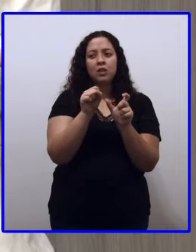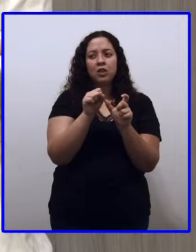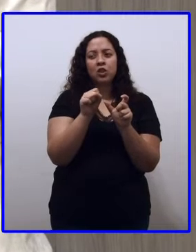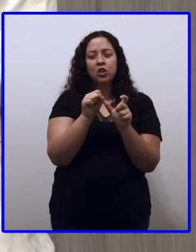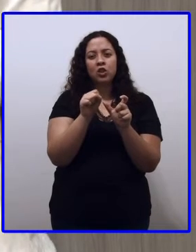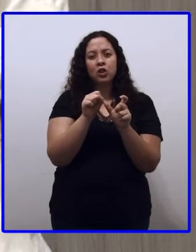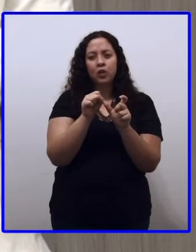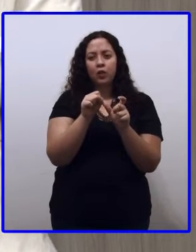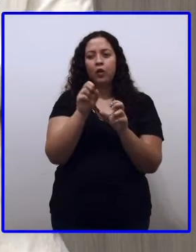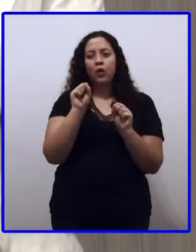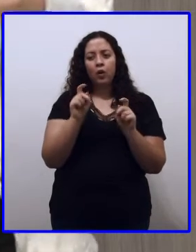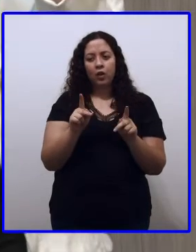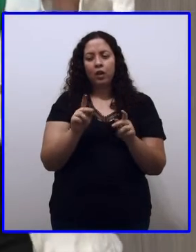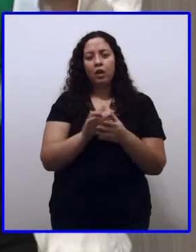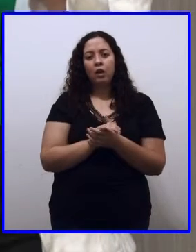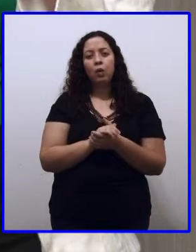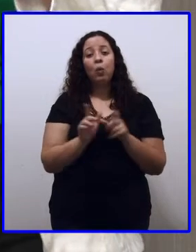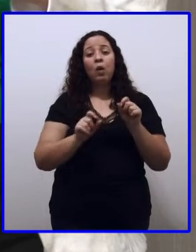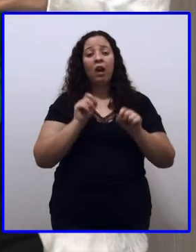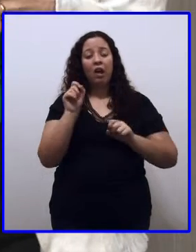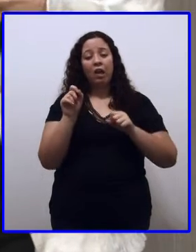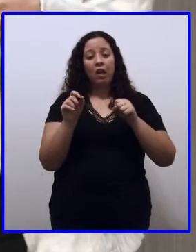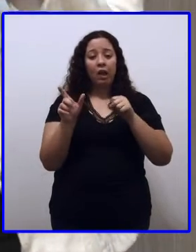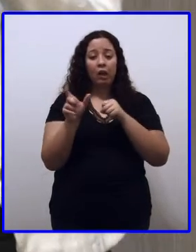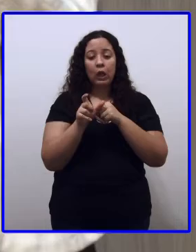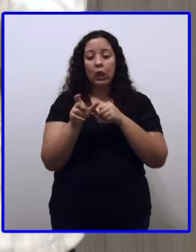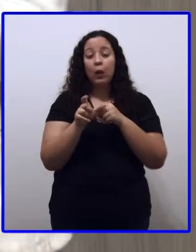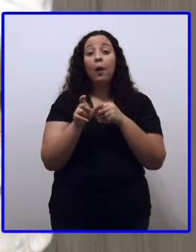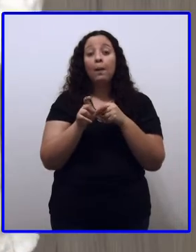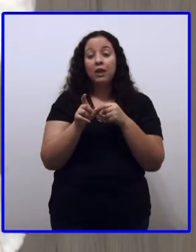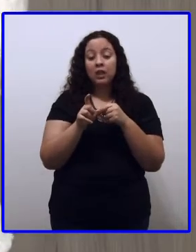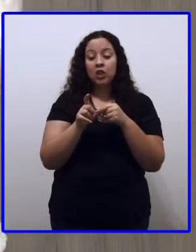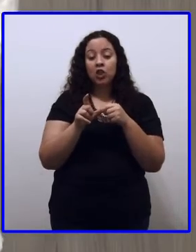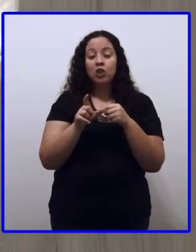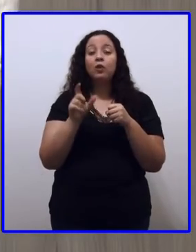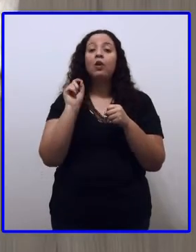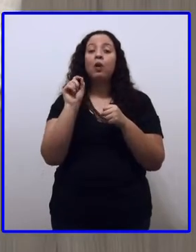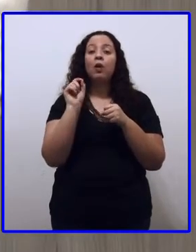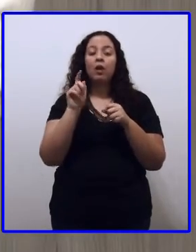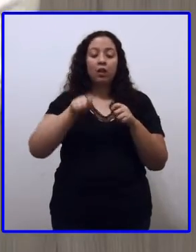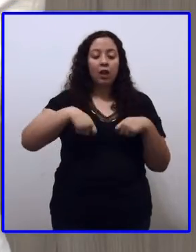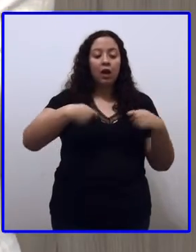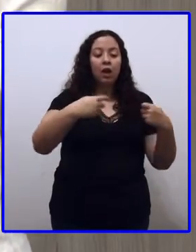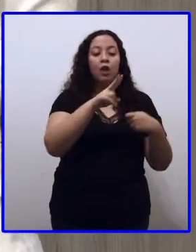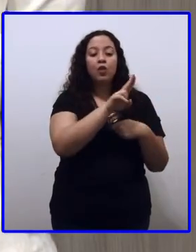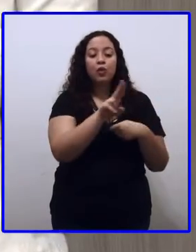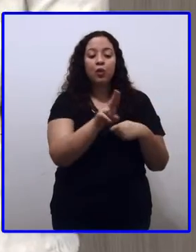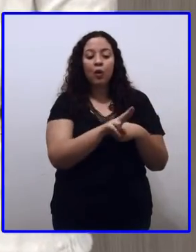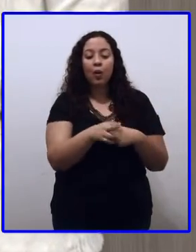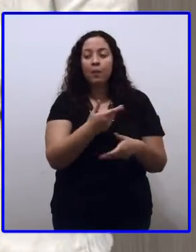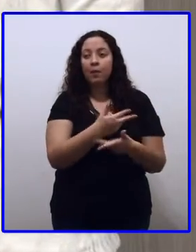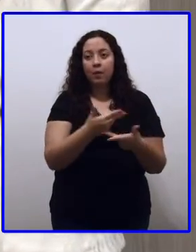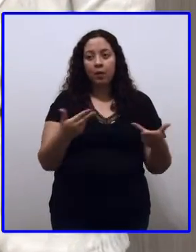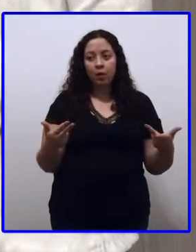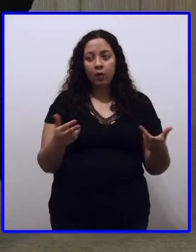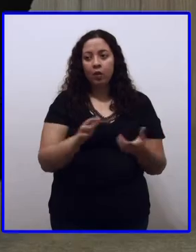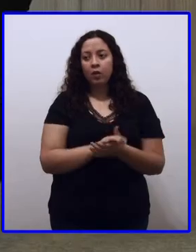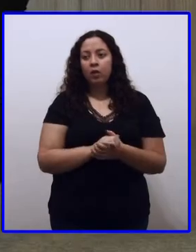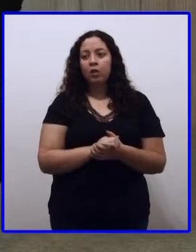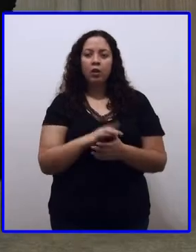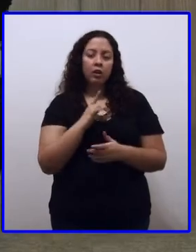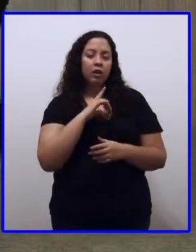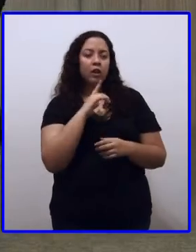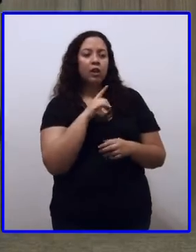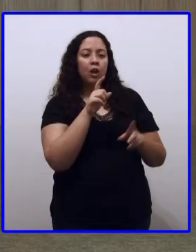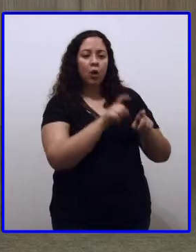substantivo, pessoal? Substantivo é quando a gente dá nome a algo. Por exemplo, aqui. Nós temos aí o computador. O violão.